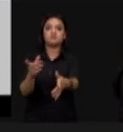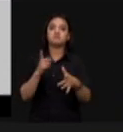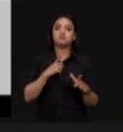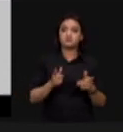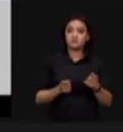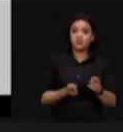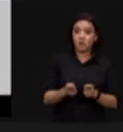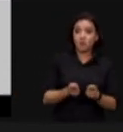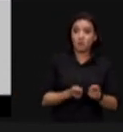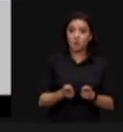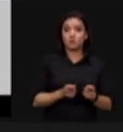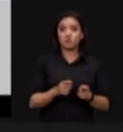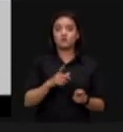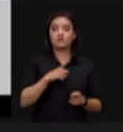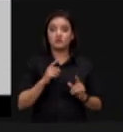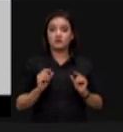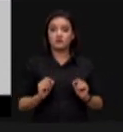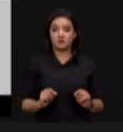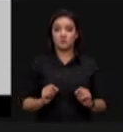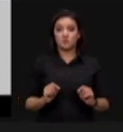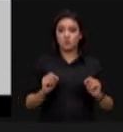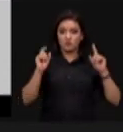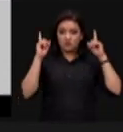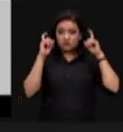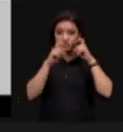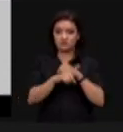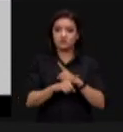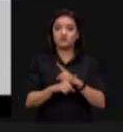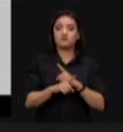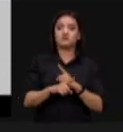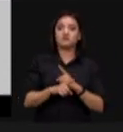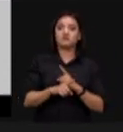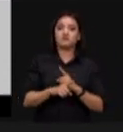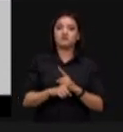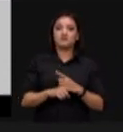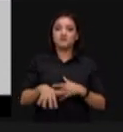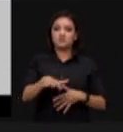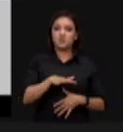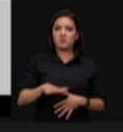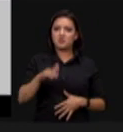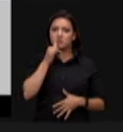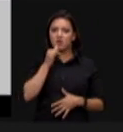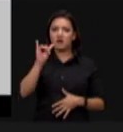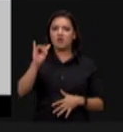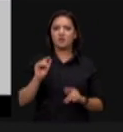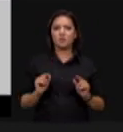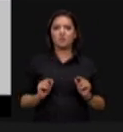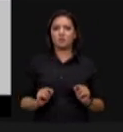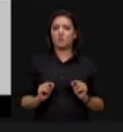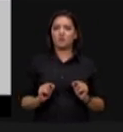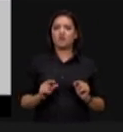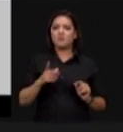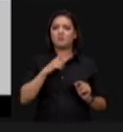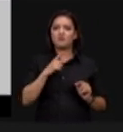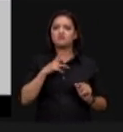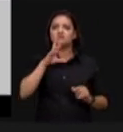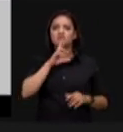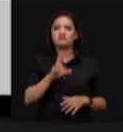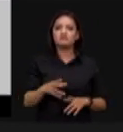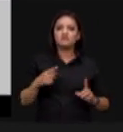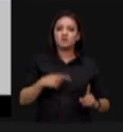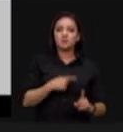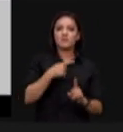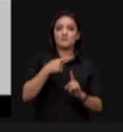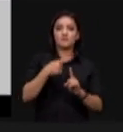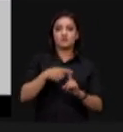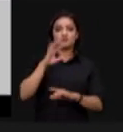rígido na sobre o setor elétrico de maneira a gerar resultados positivos para